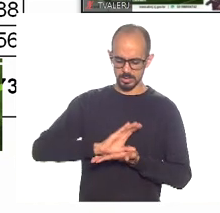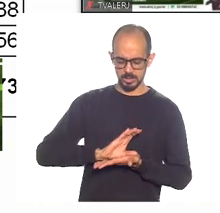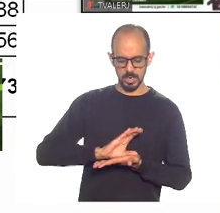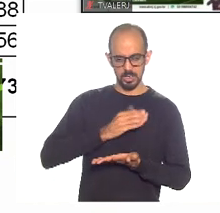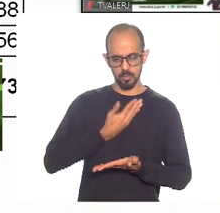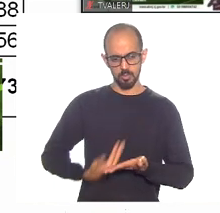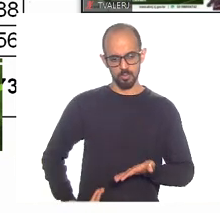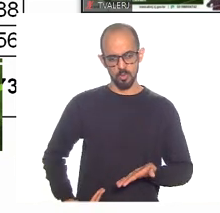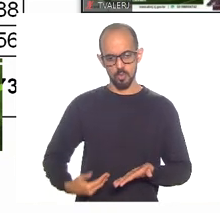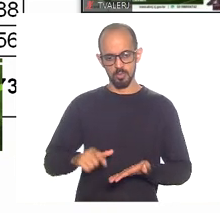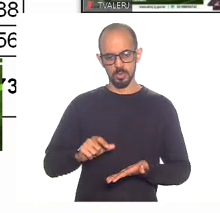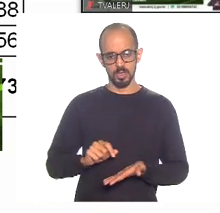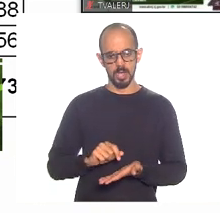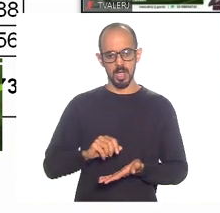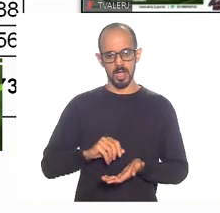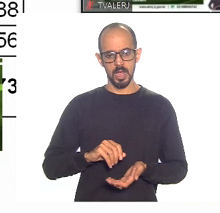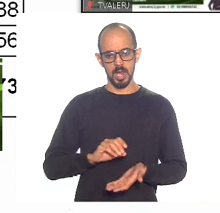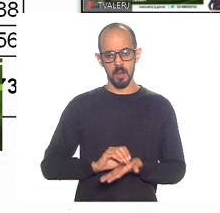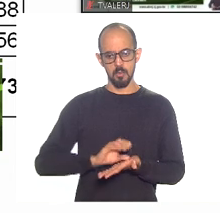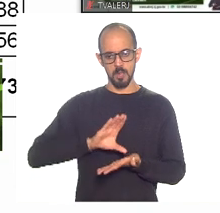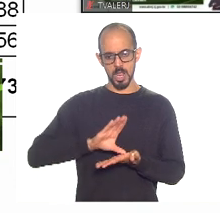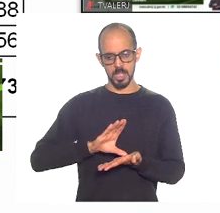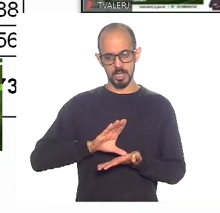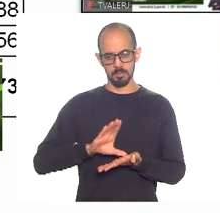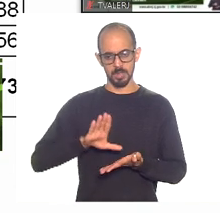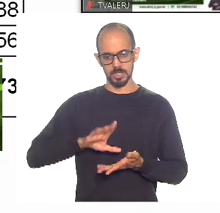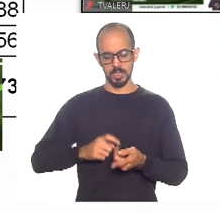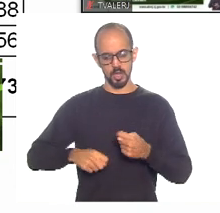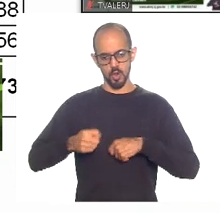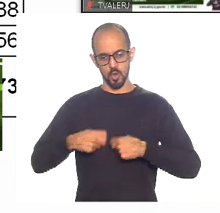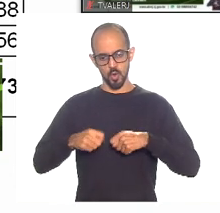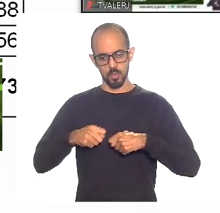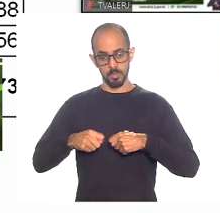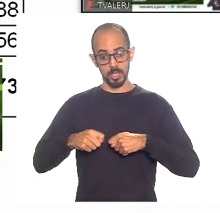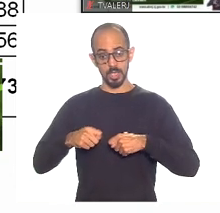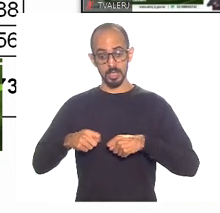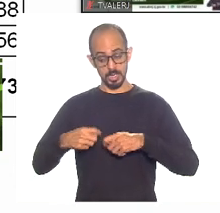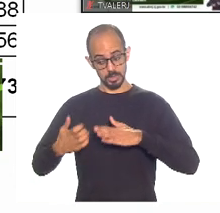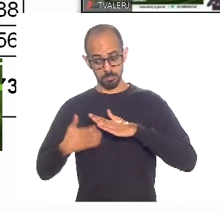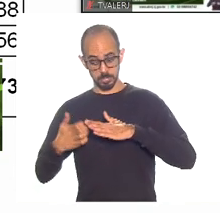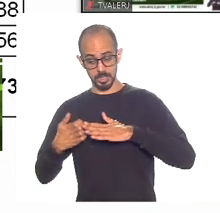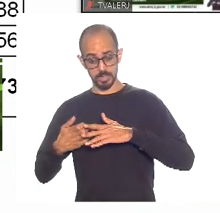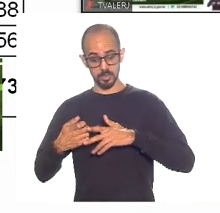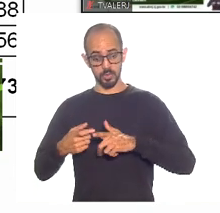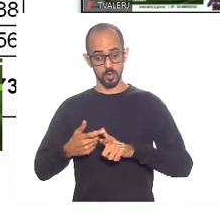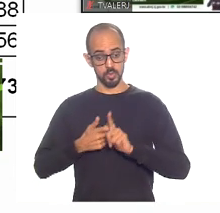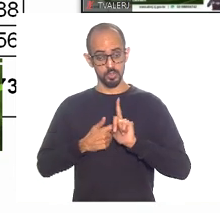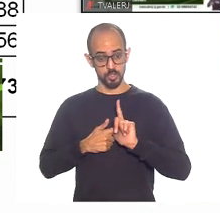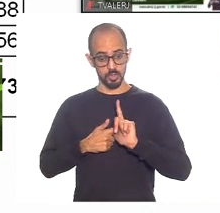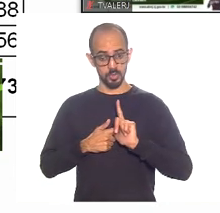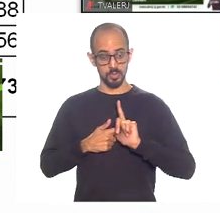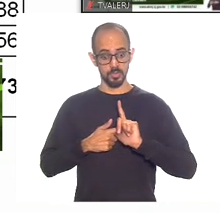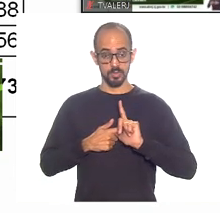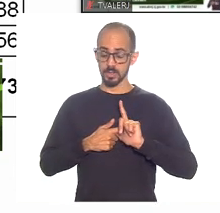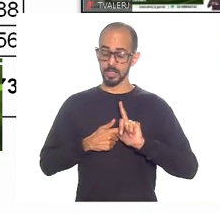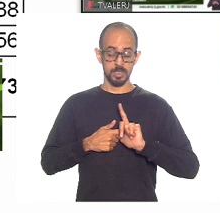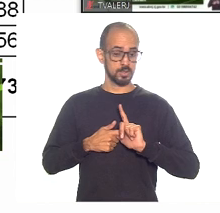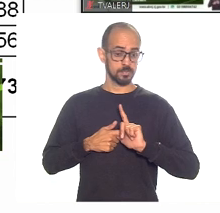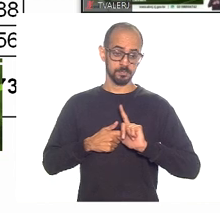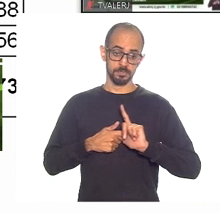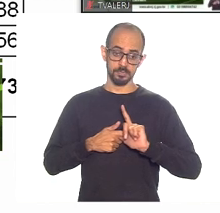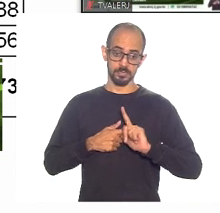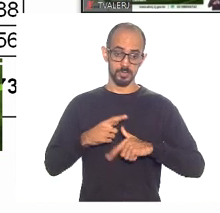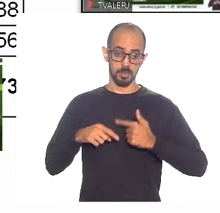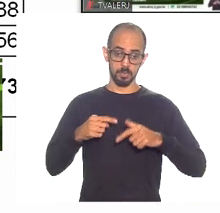Quando a economia cai, mais gente fica inadimplente, mais empresa fecha, a receita cai mais do que proporcionalmente e quando a